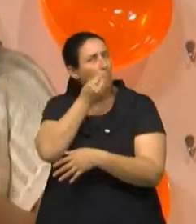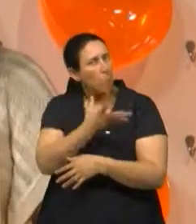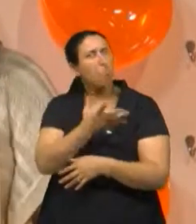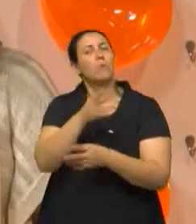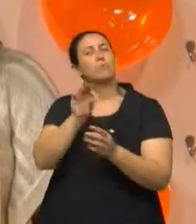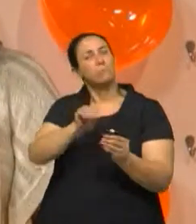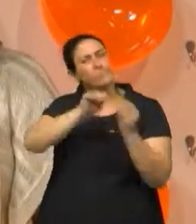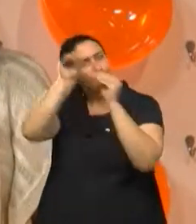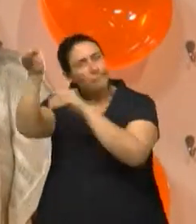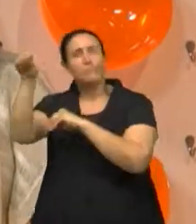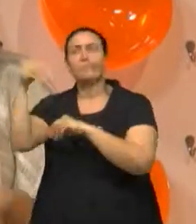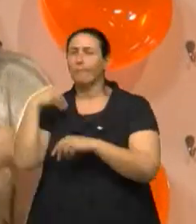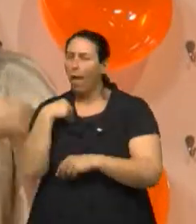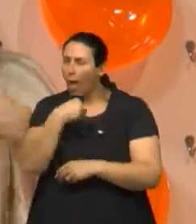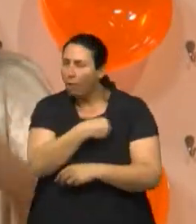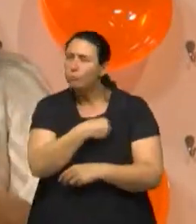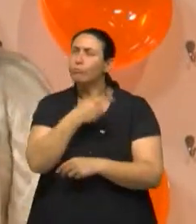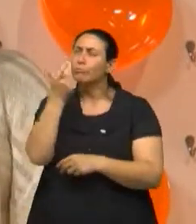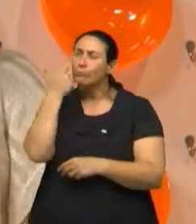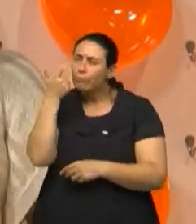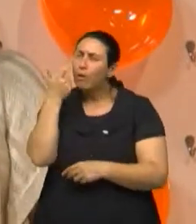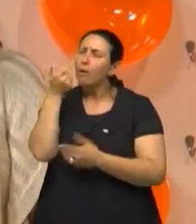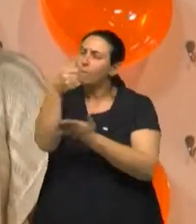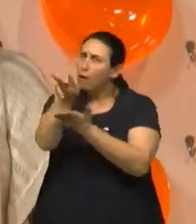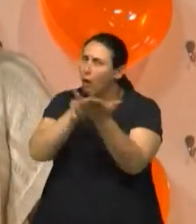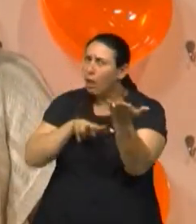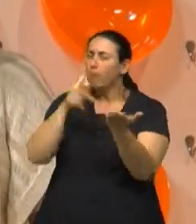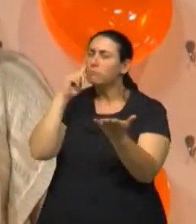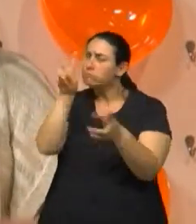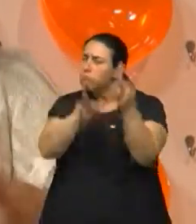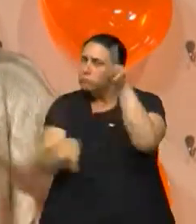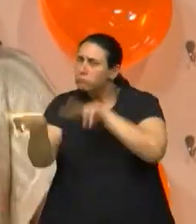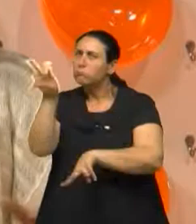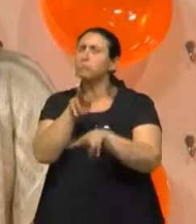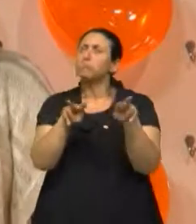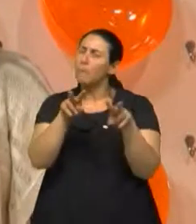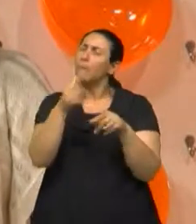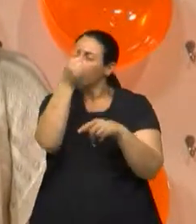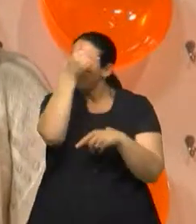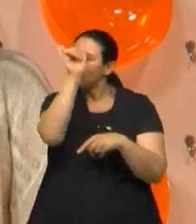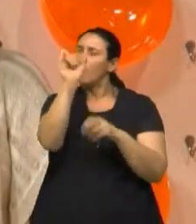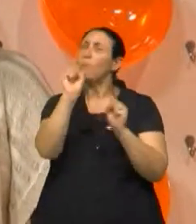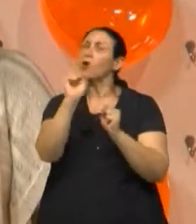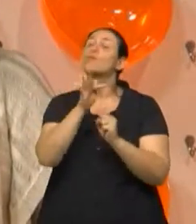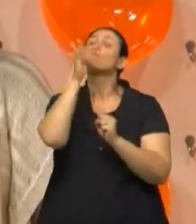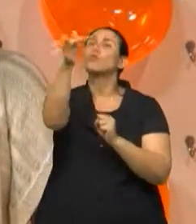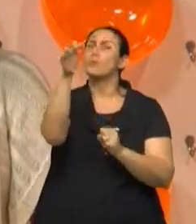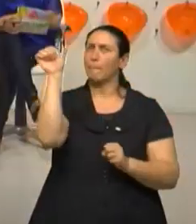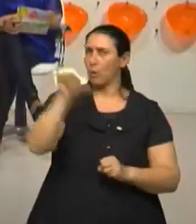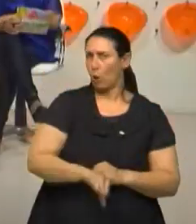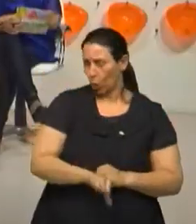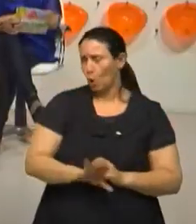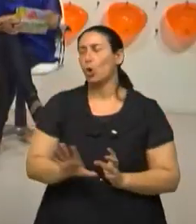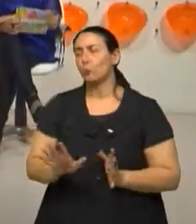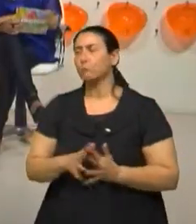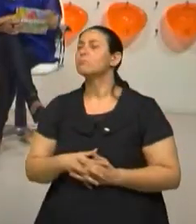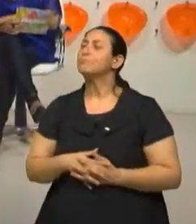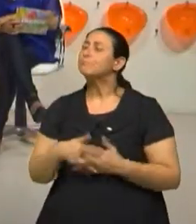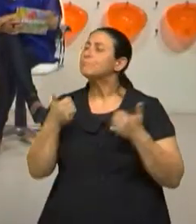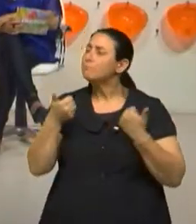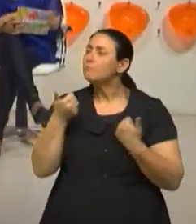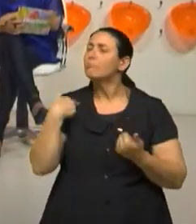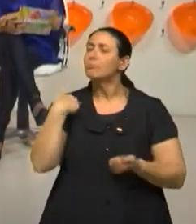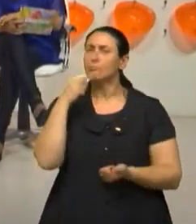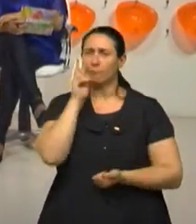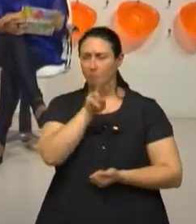deslocado até um serviço de emergência, fazer uma avaliação para poder prevenir um dano que pode ser mais grave. Eu já ouvi pessoas